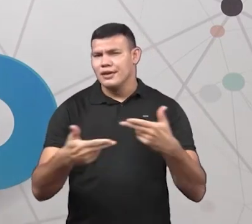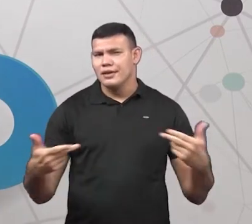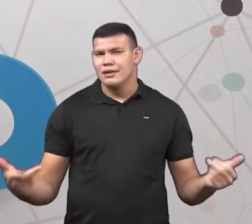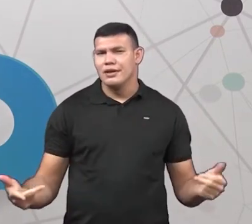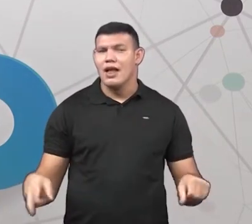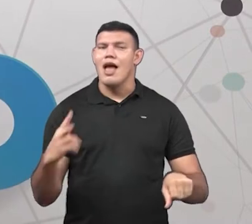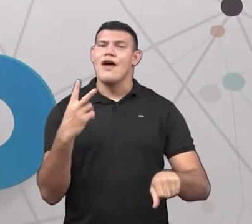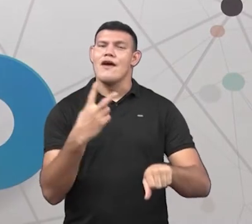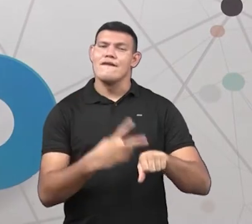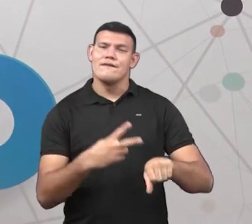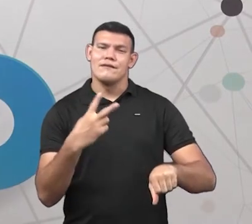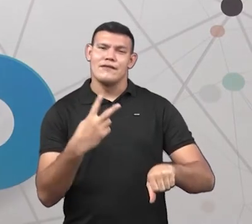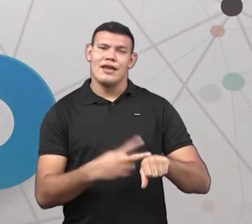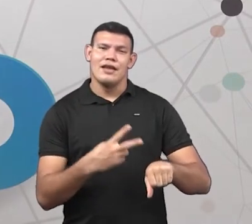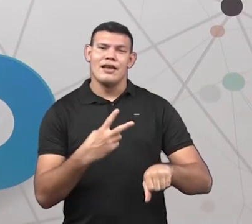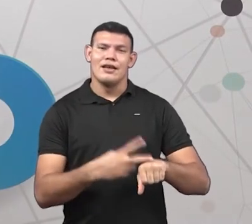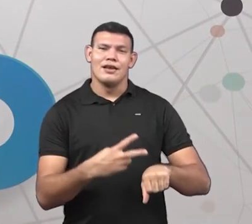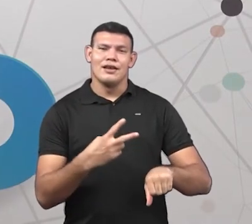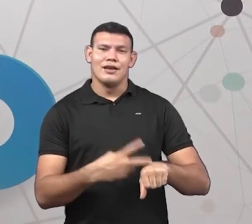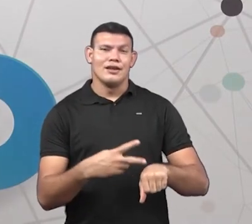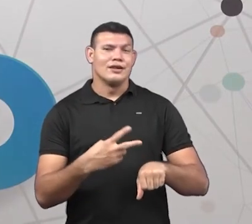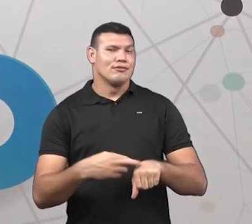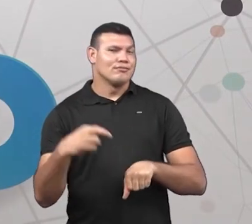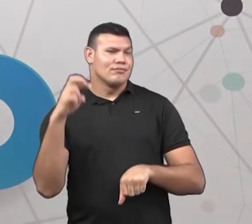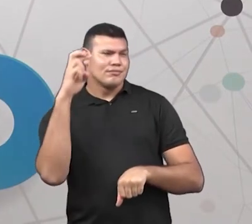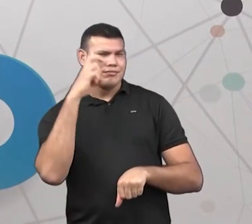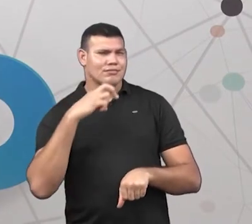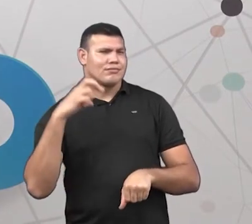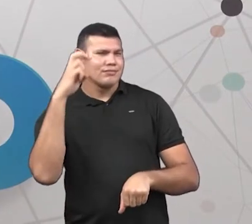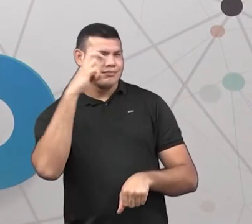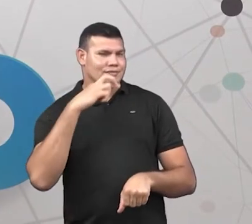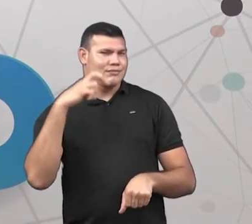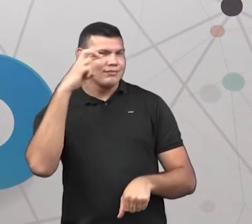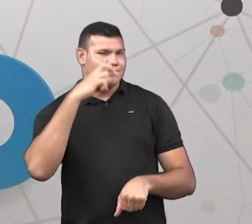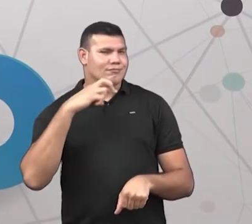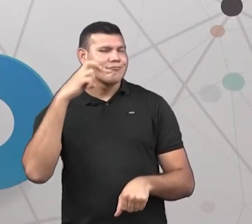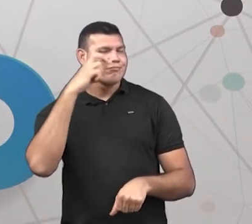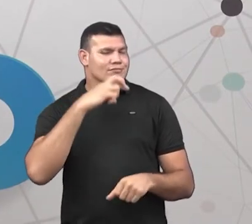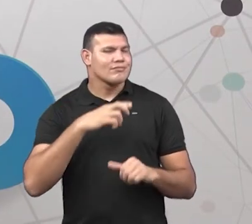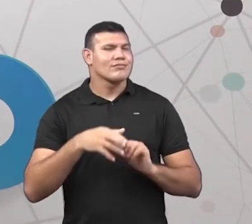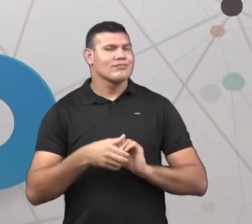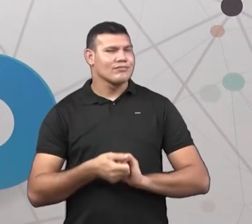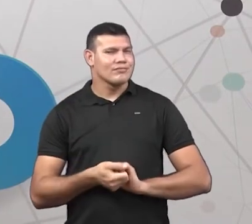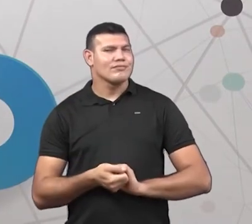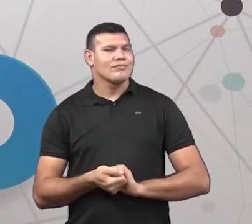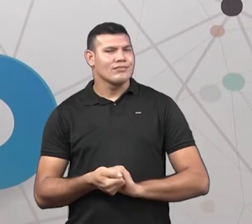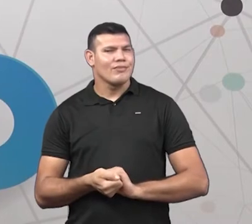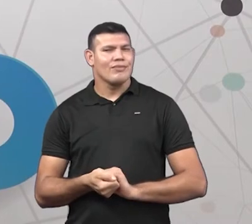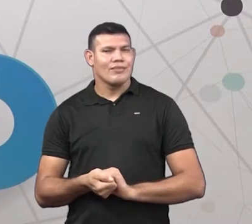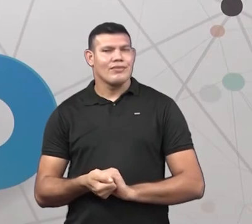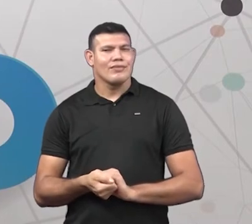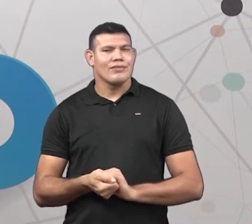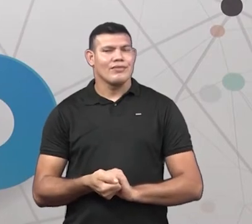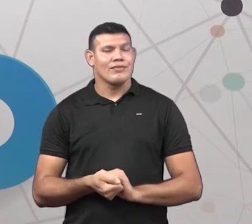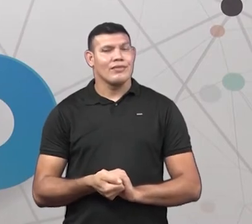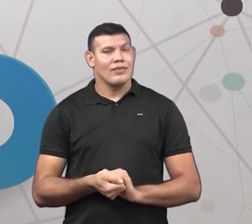O vidro, Observe aqui, ó. Esse aqui é o vidro. Essa garrafa aqui é de vidro.